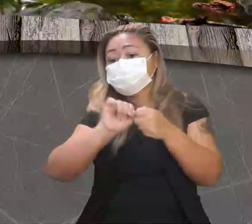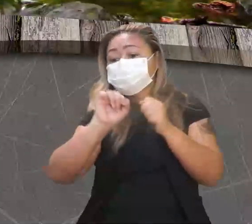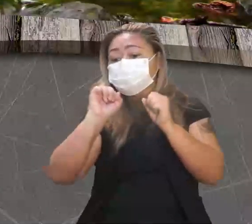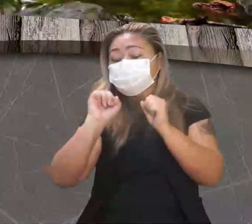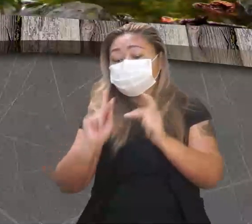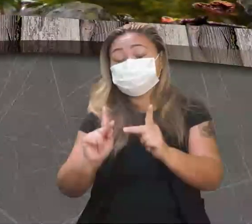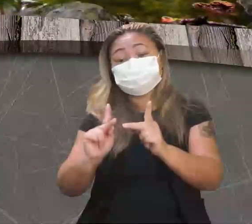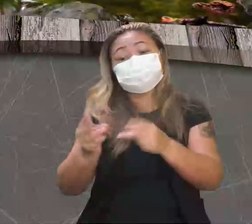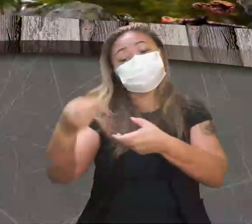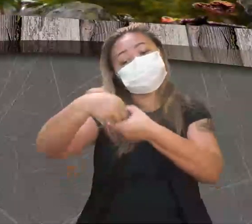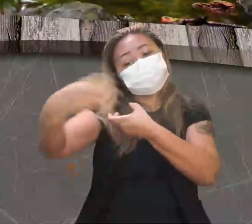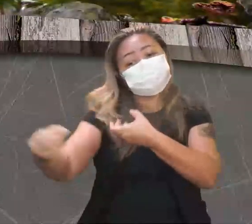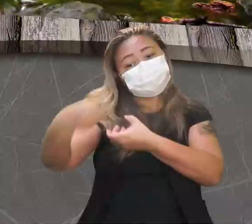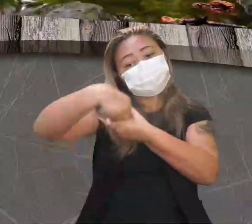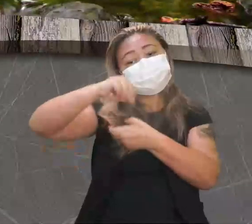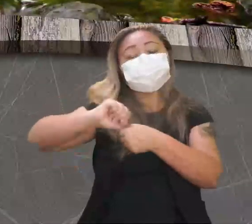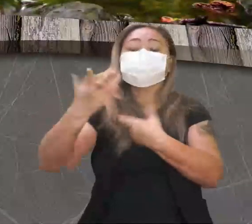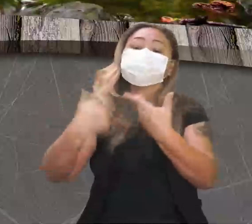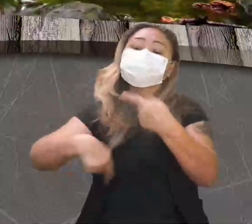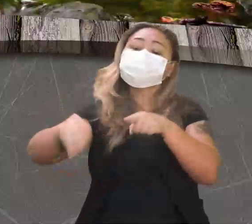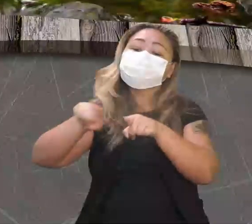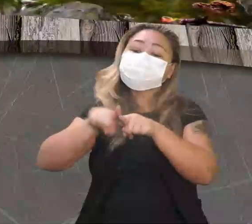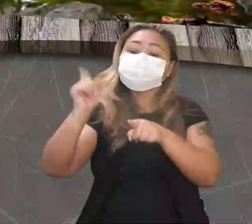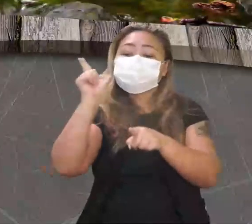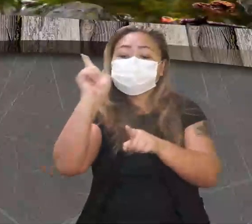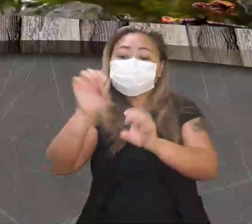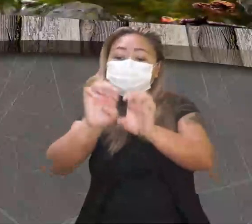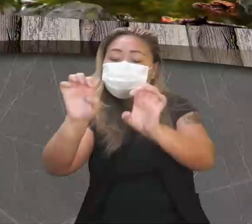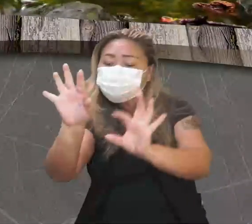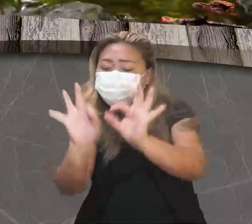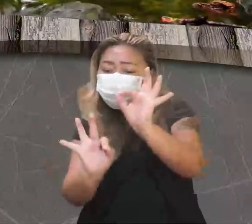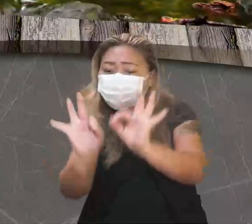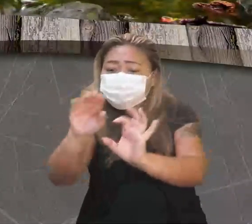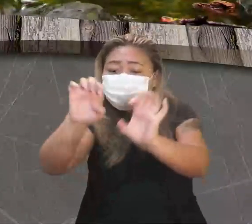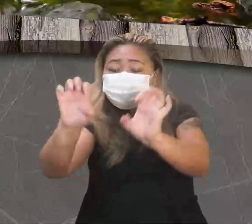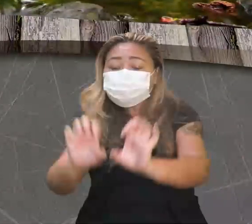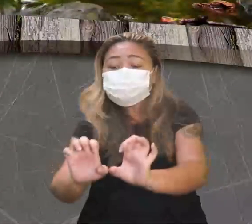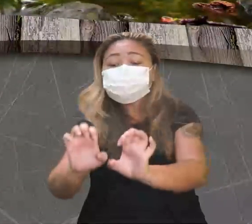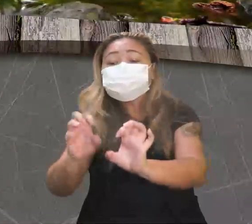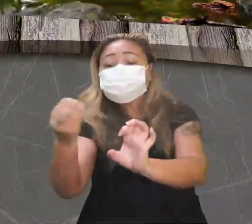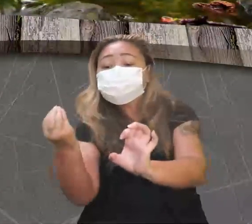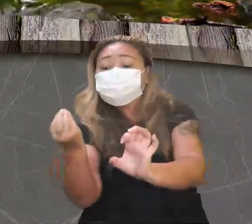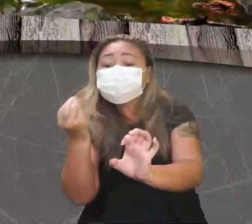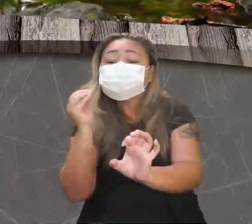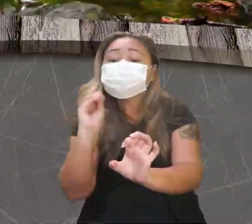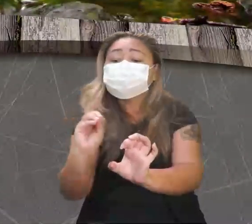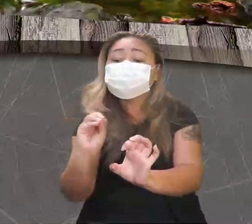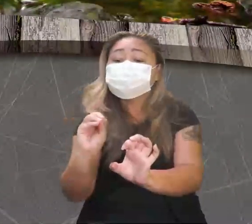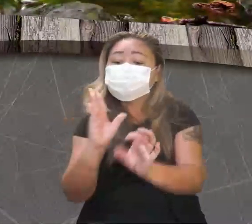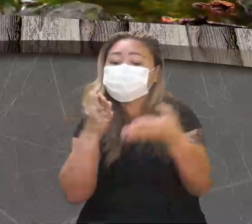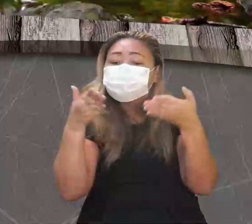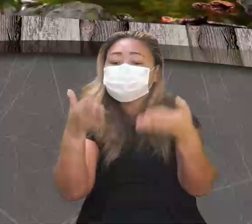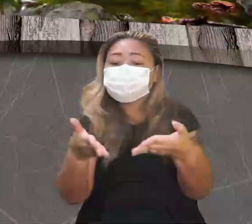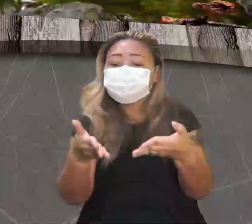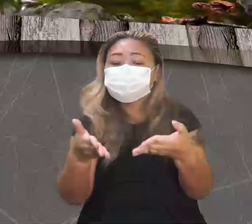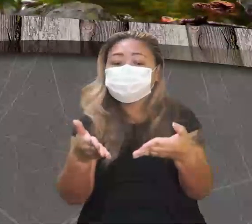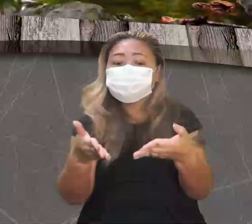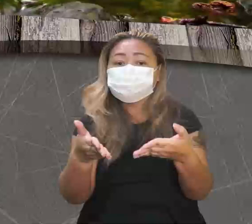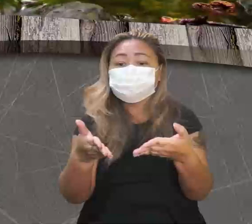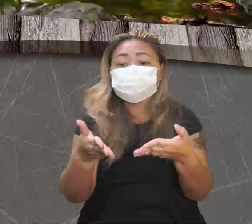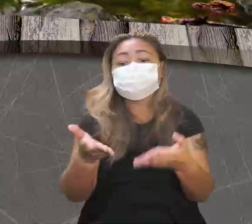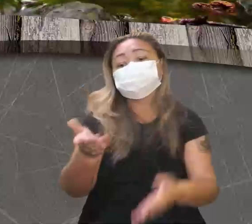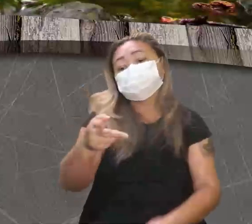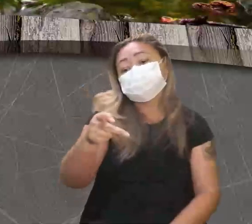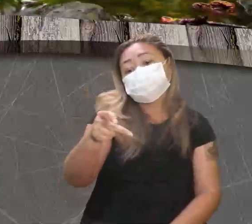ok? E aí eles foram, então, conseguindo fazer essa estruturação. Quem deu essa ênfase toda foram